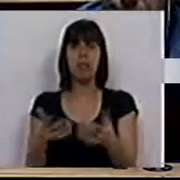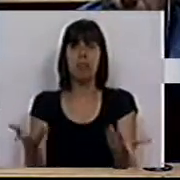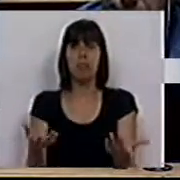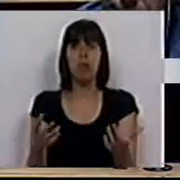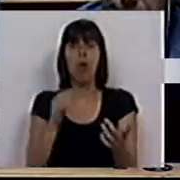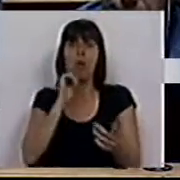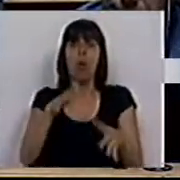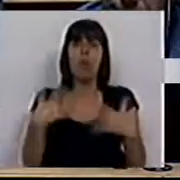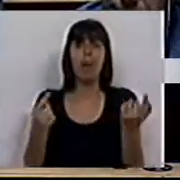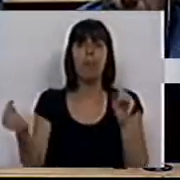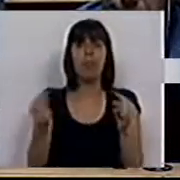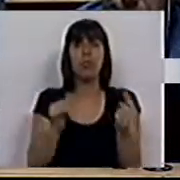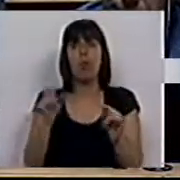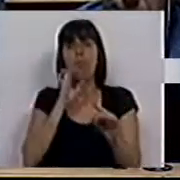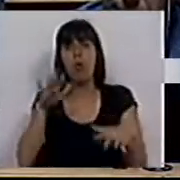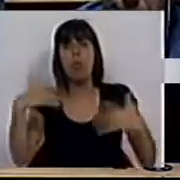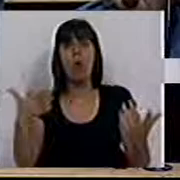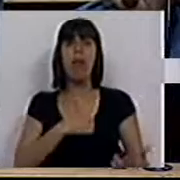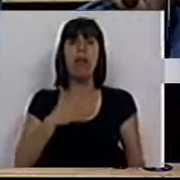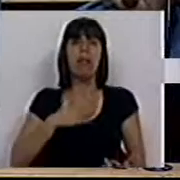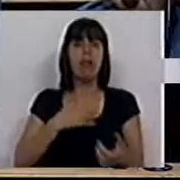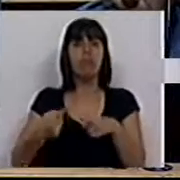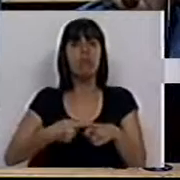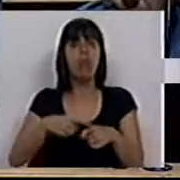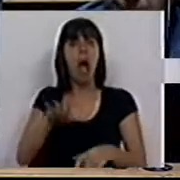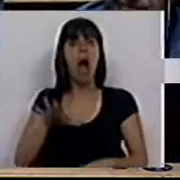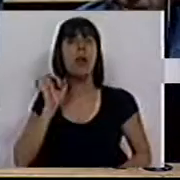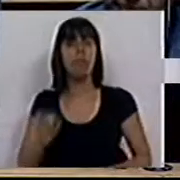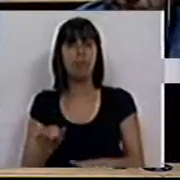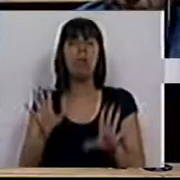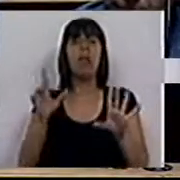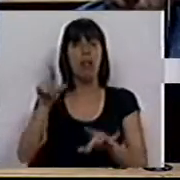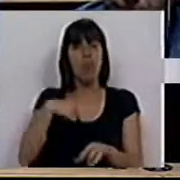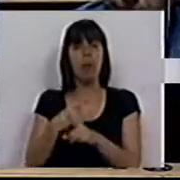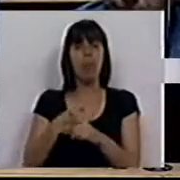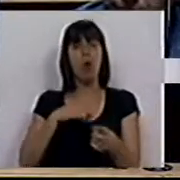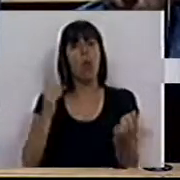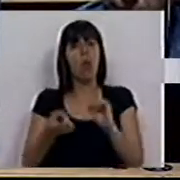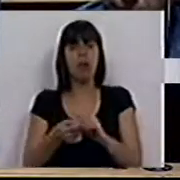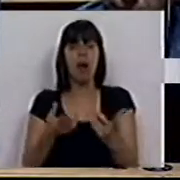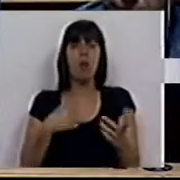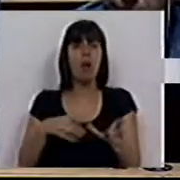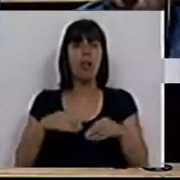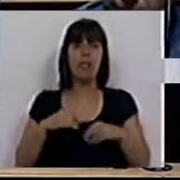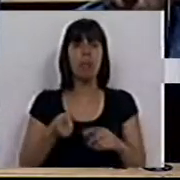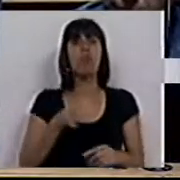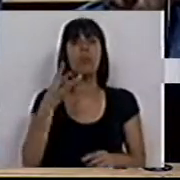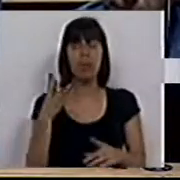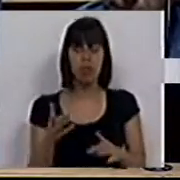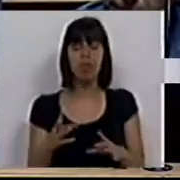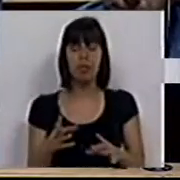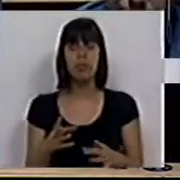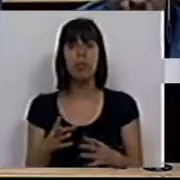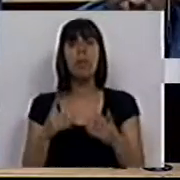sem grande espaço de discussão ou que possam ser ouvidas entidades interessadas na matéria, somos também contrários muitas vezes